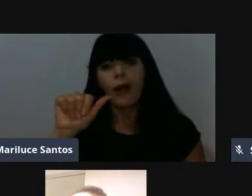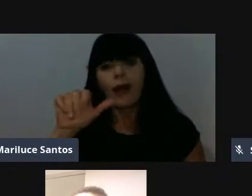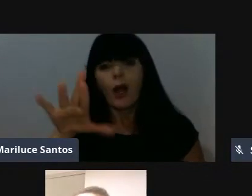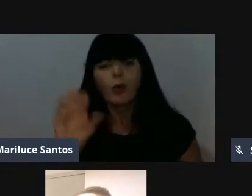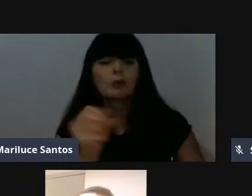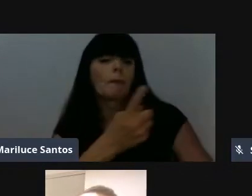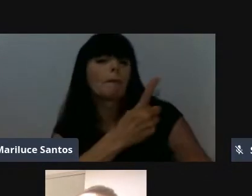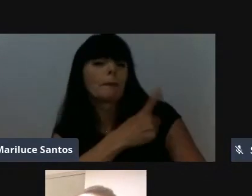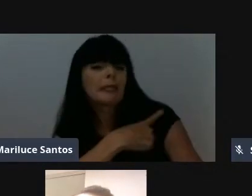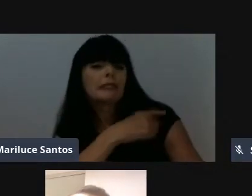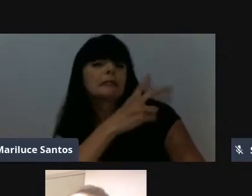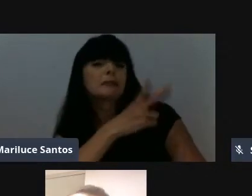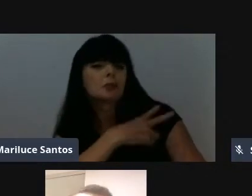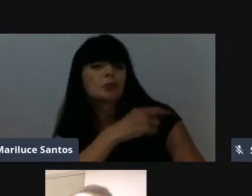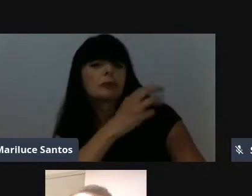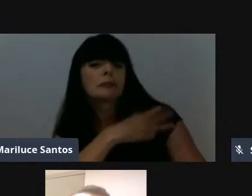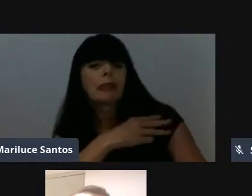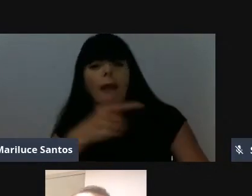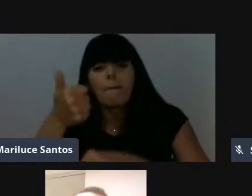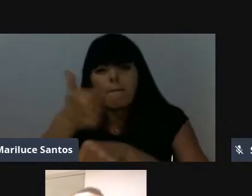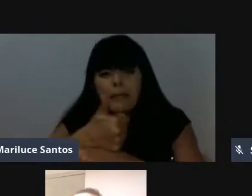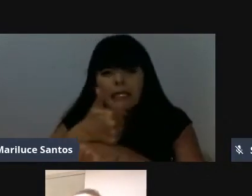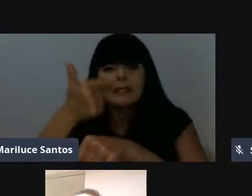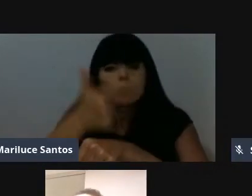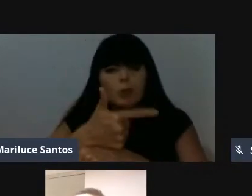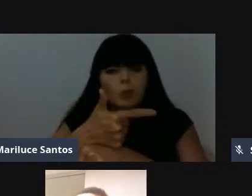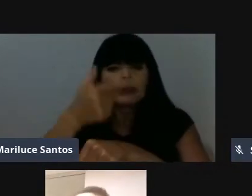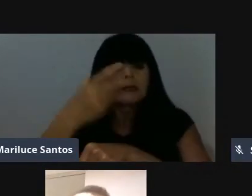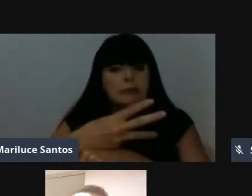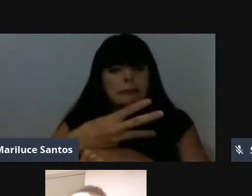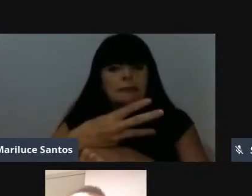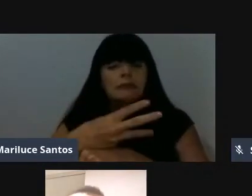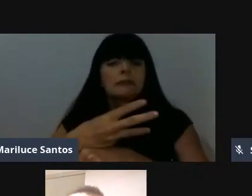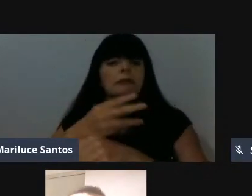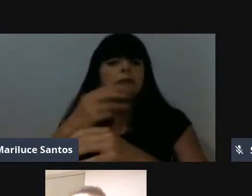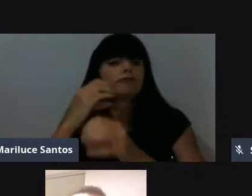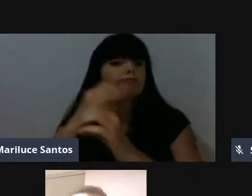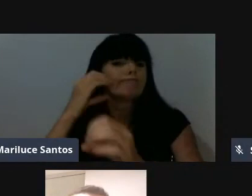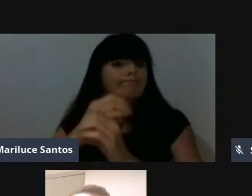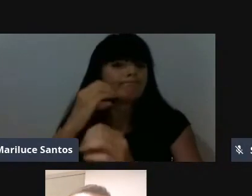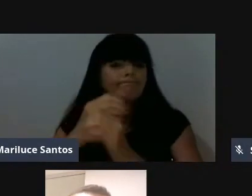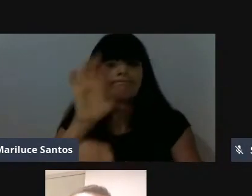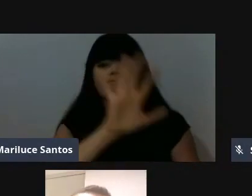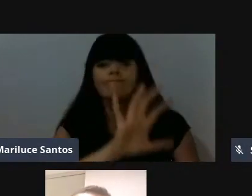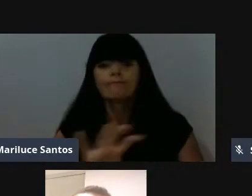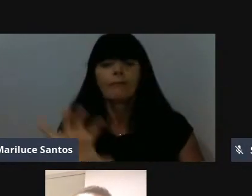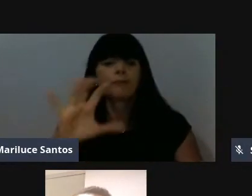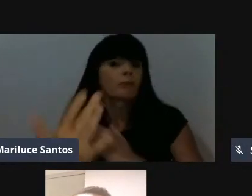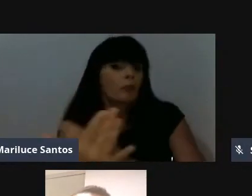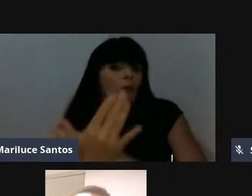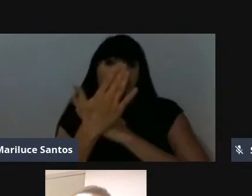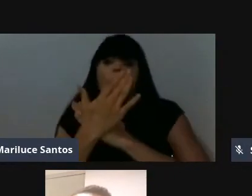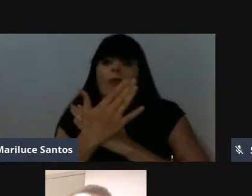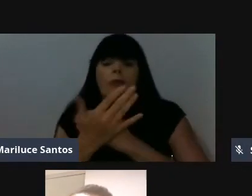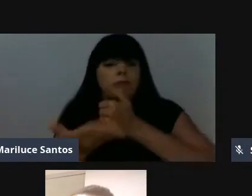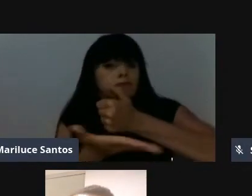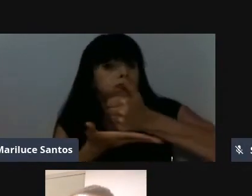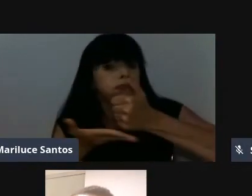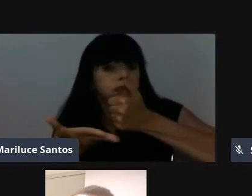segundo, terceiro período da engenharia de produção, né, em 2013, 2014, me ajudou, assim, me deu uma base